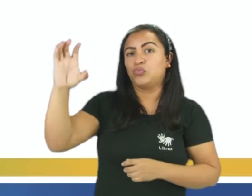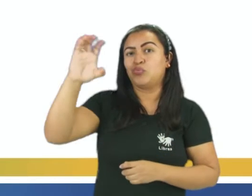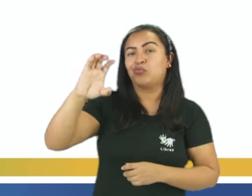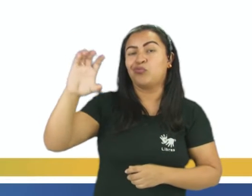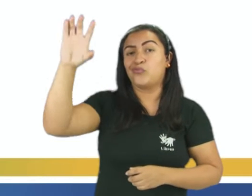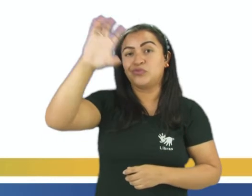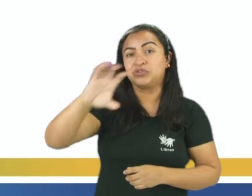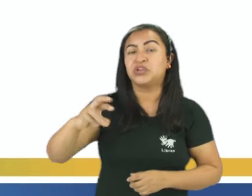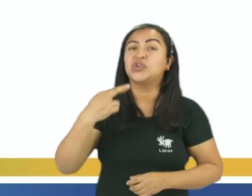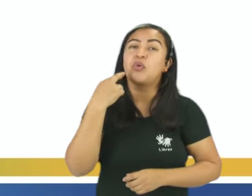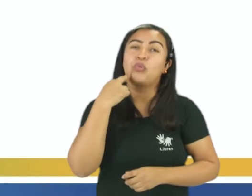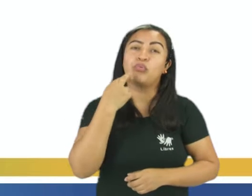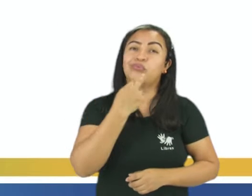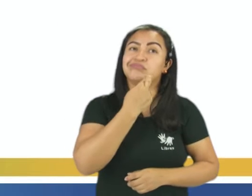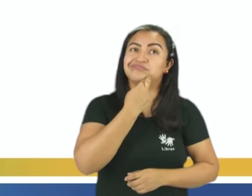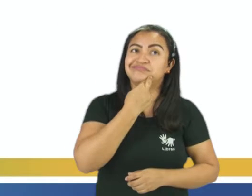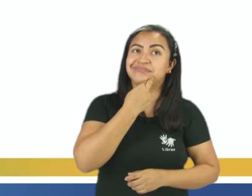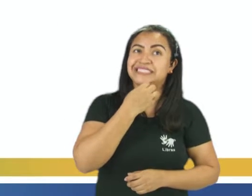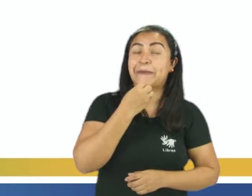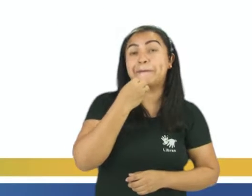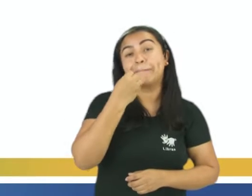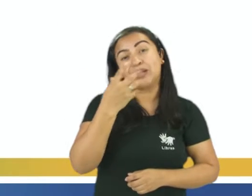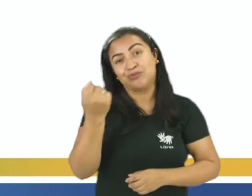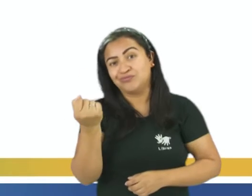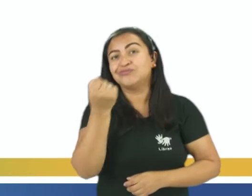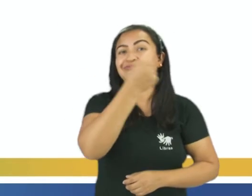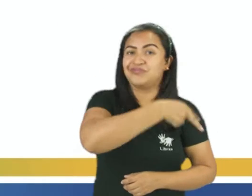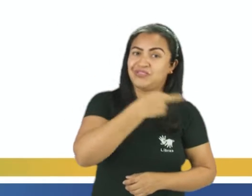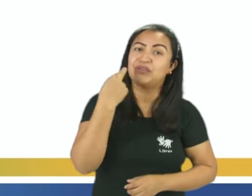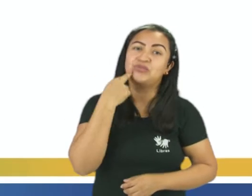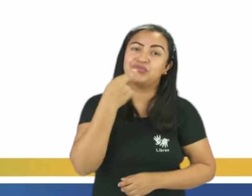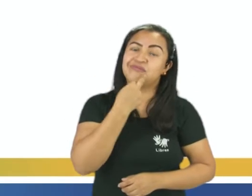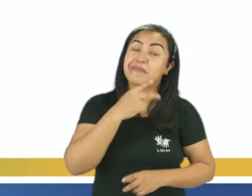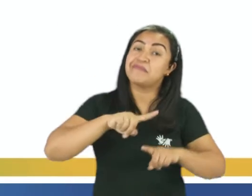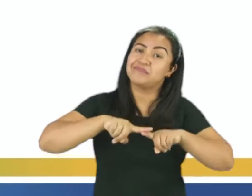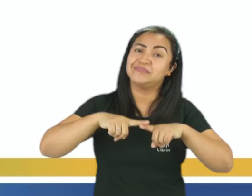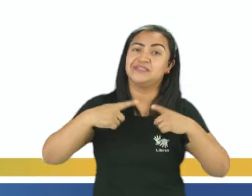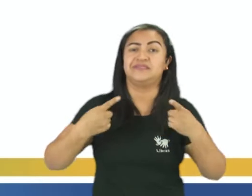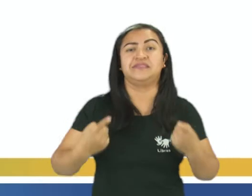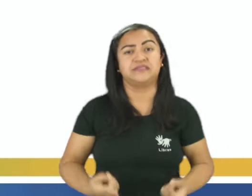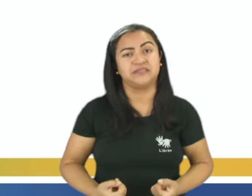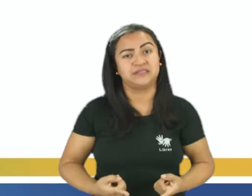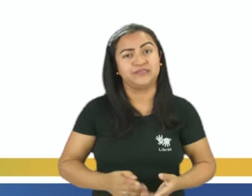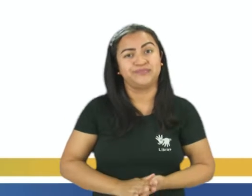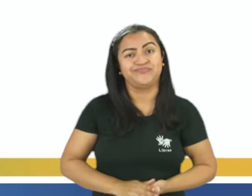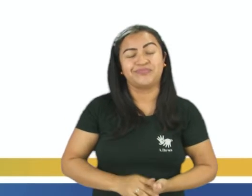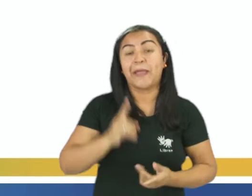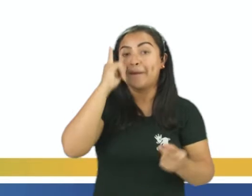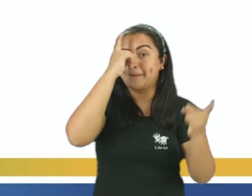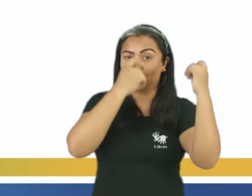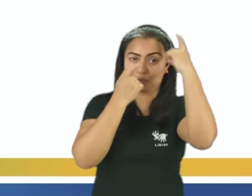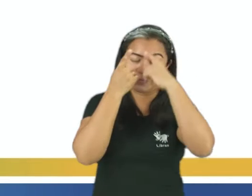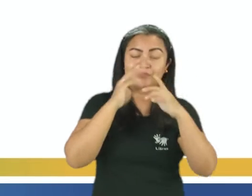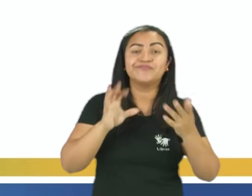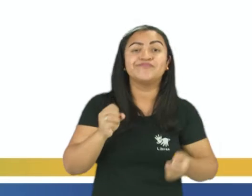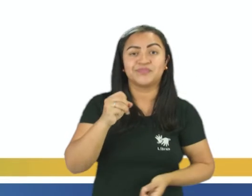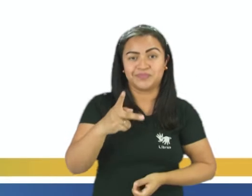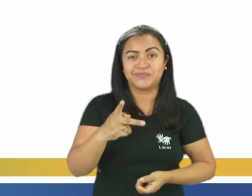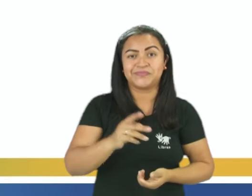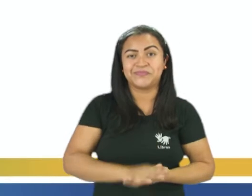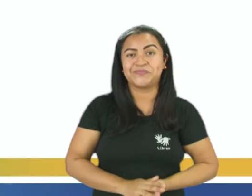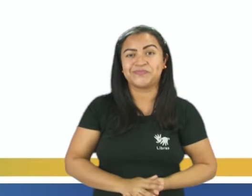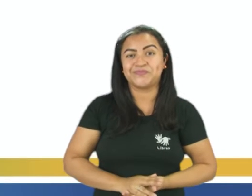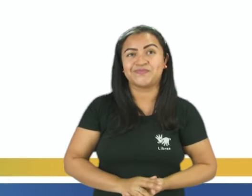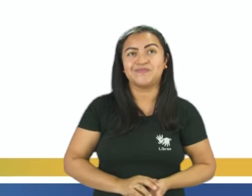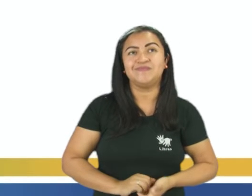né, nós estamos até bem melhor, certo? Mas, mesmo assim, é preocupante, ok? Vamos lá.